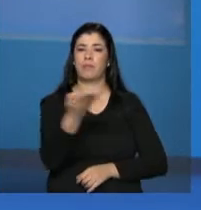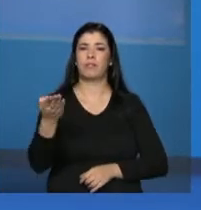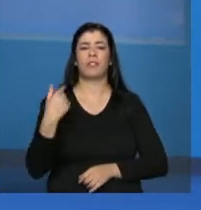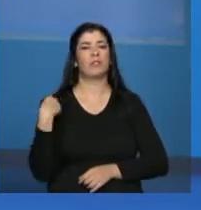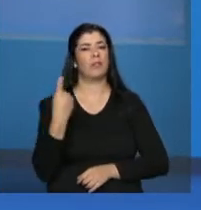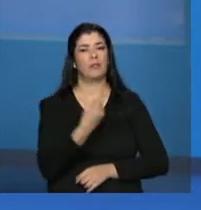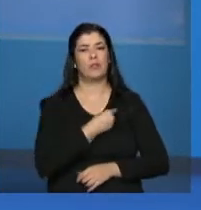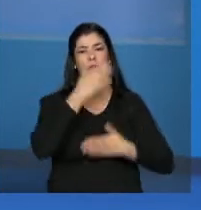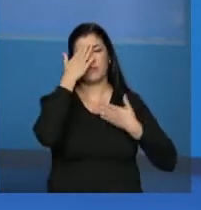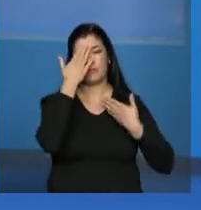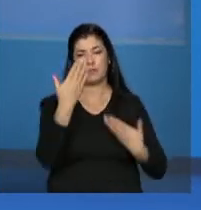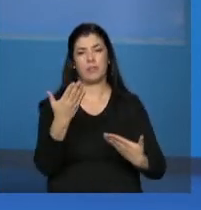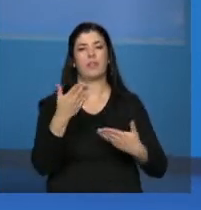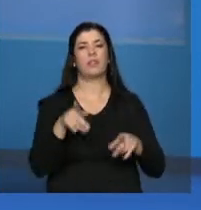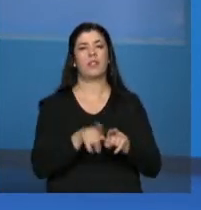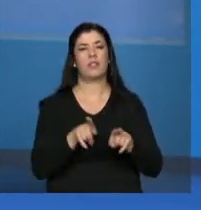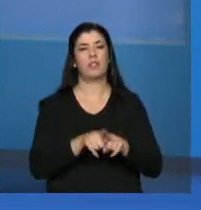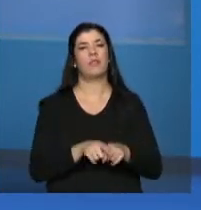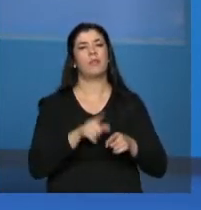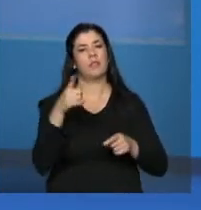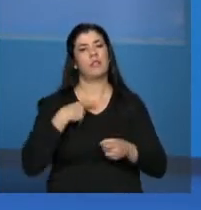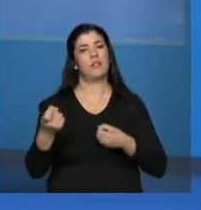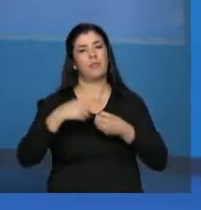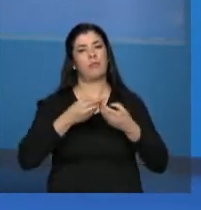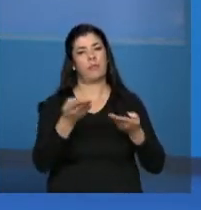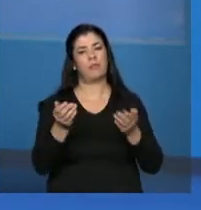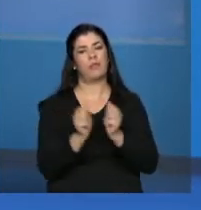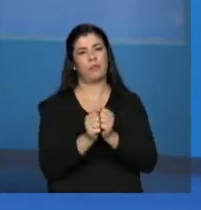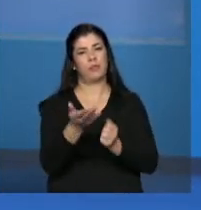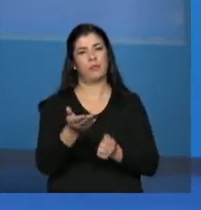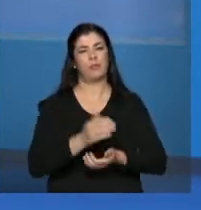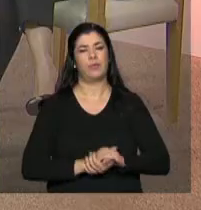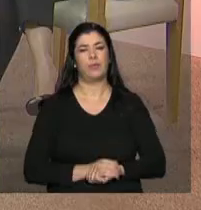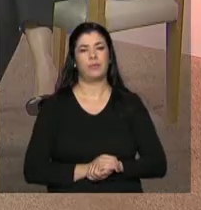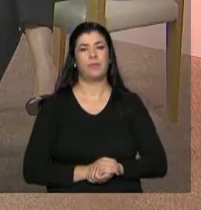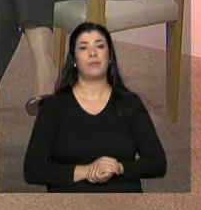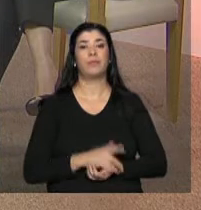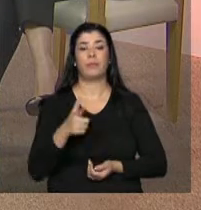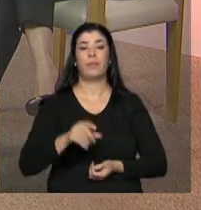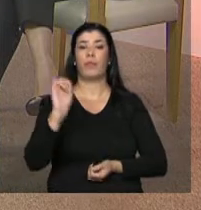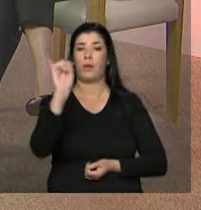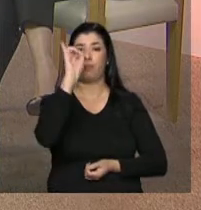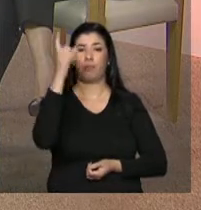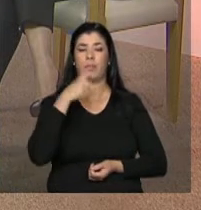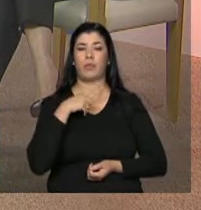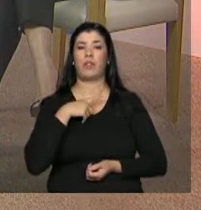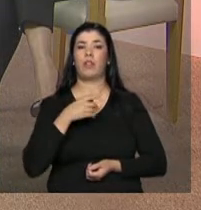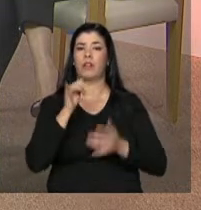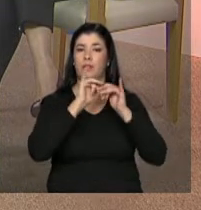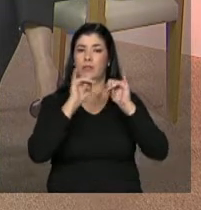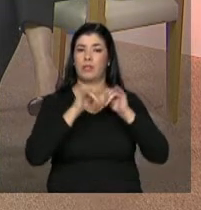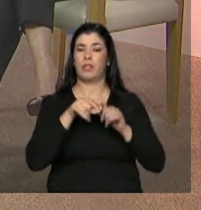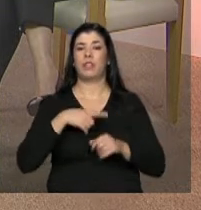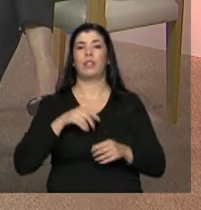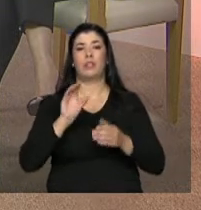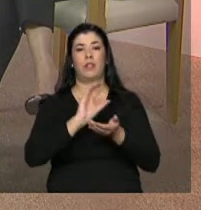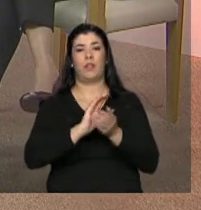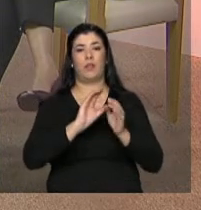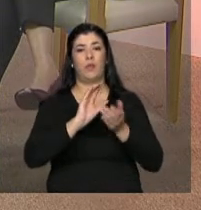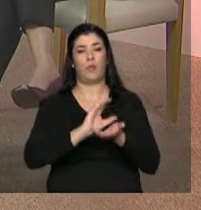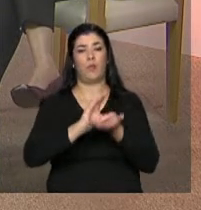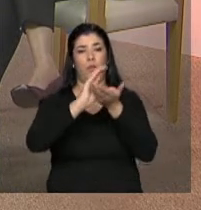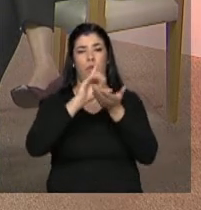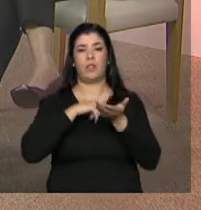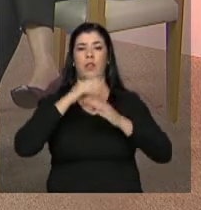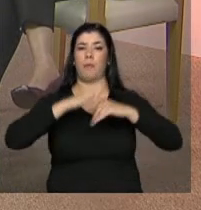nós. Muito obrigada e contamos com todos vocês. É só importante, Carla, acrescentar que o conselho, mesmo essas atividades sendo de gestão,